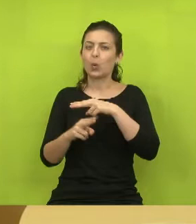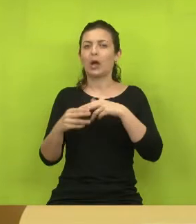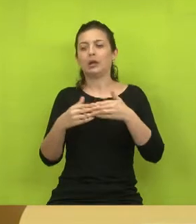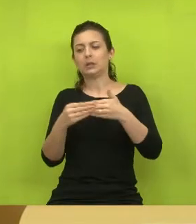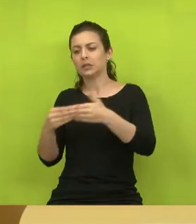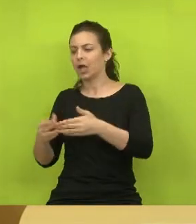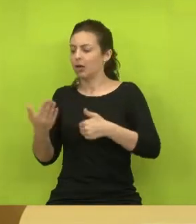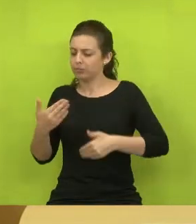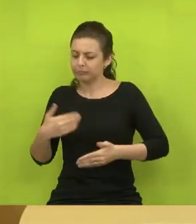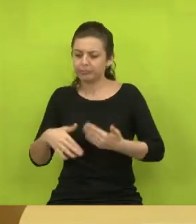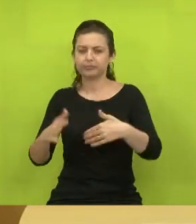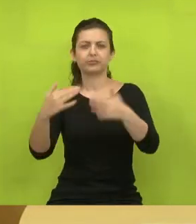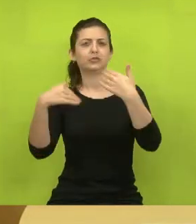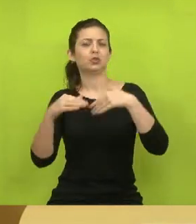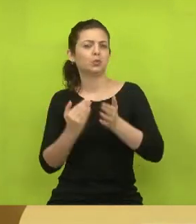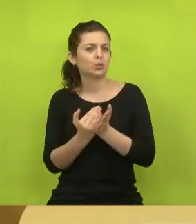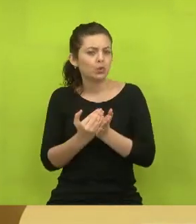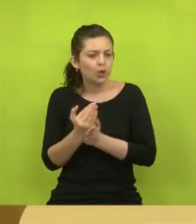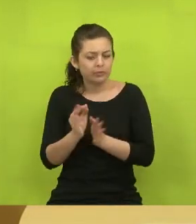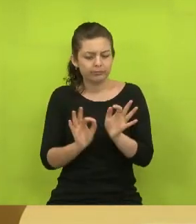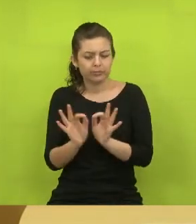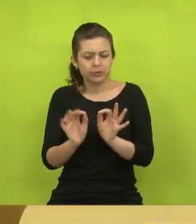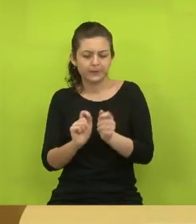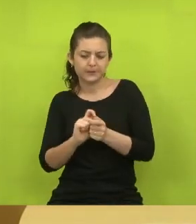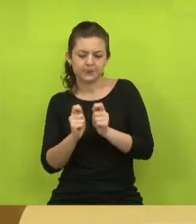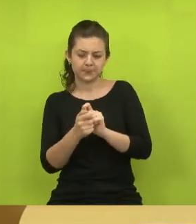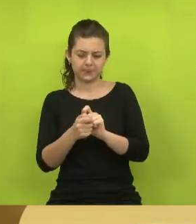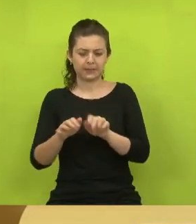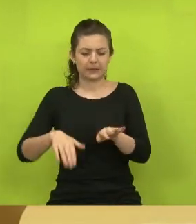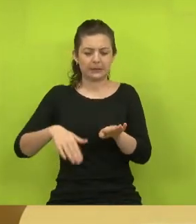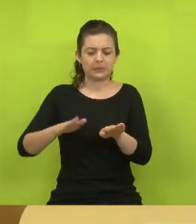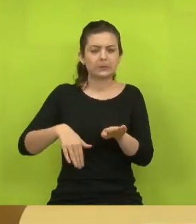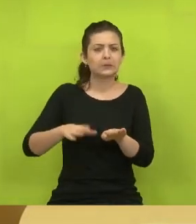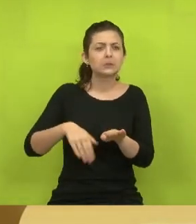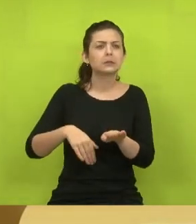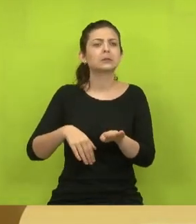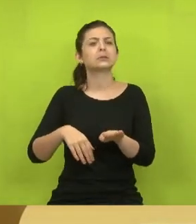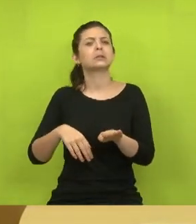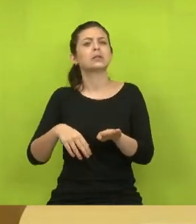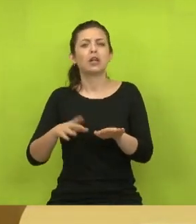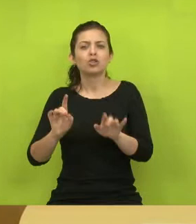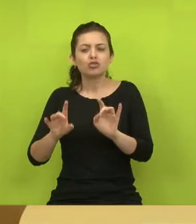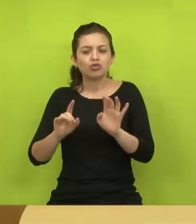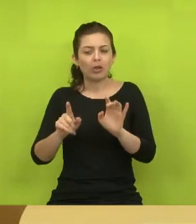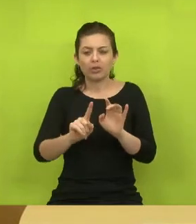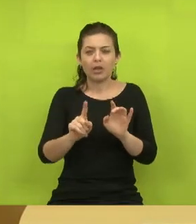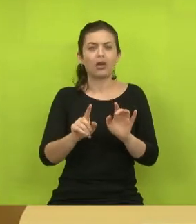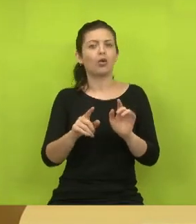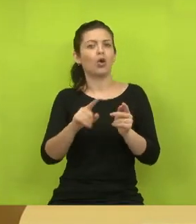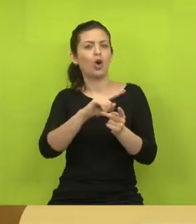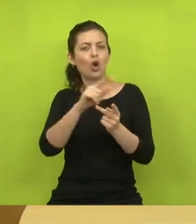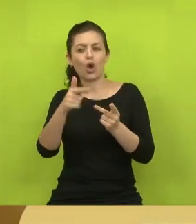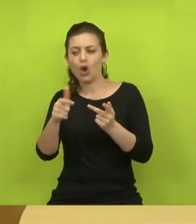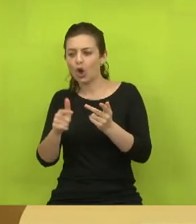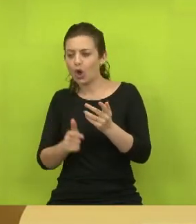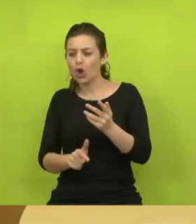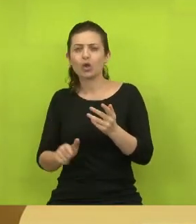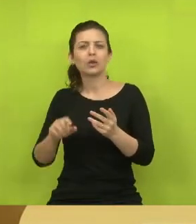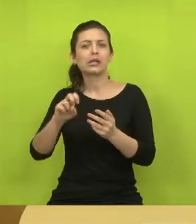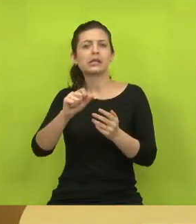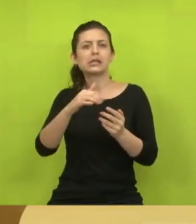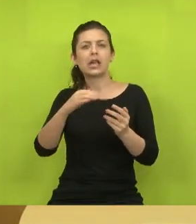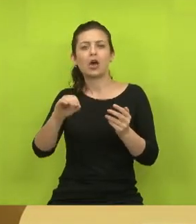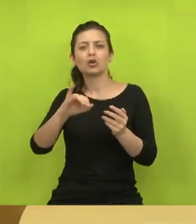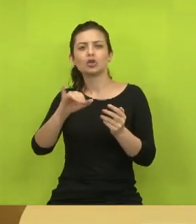andamento, no início, pelo menos, da manutenção das piscinas, não só do Educa Mais Centro, mas também com o Educa Mais São